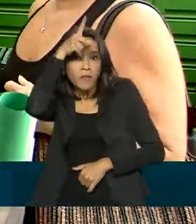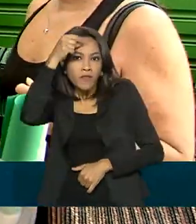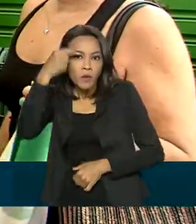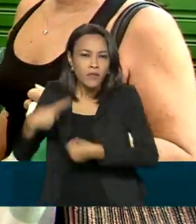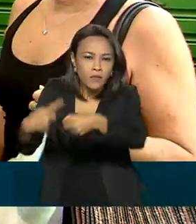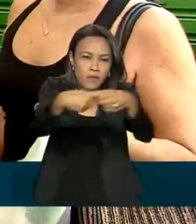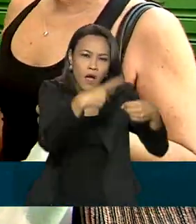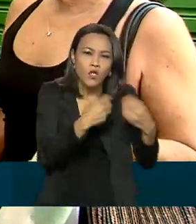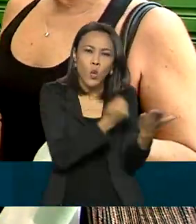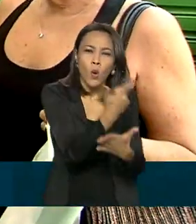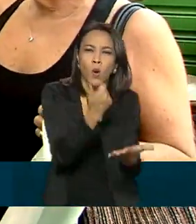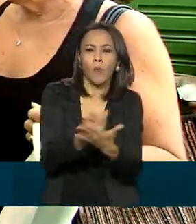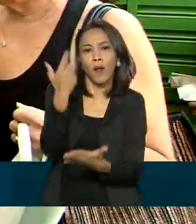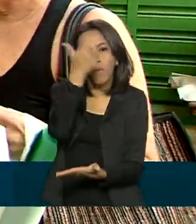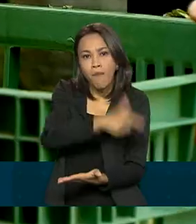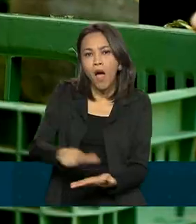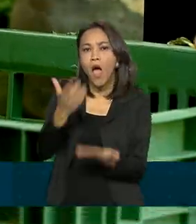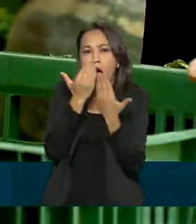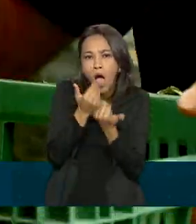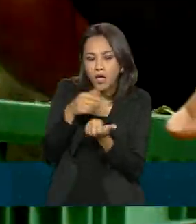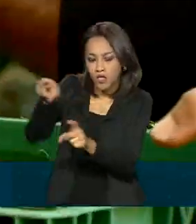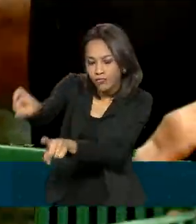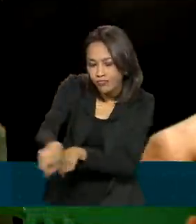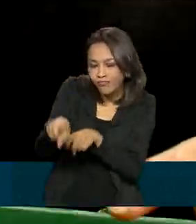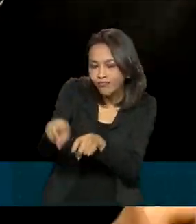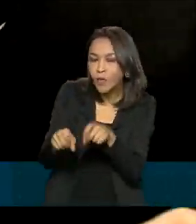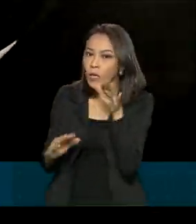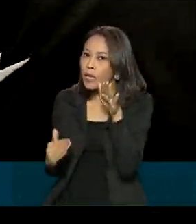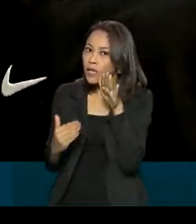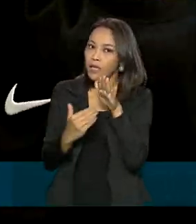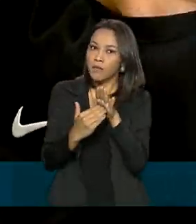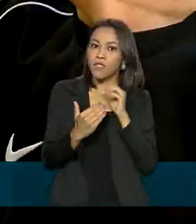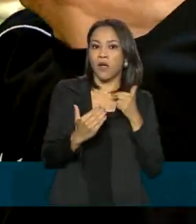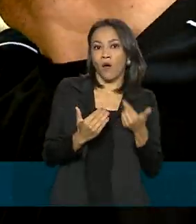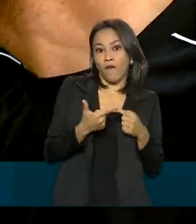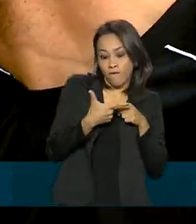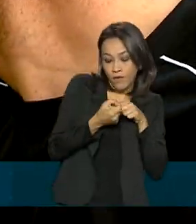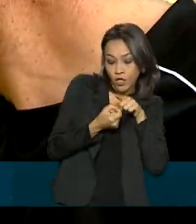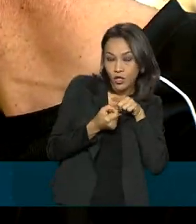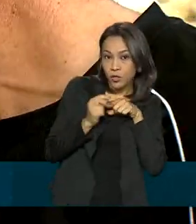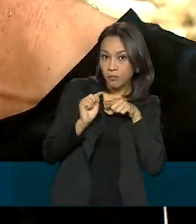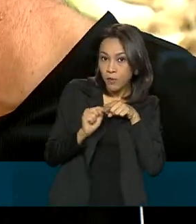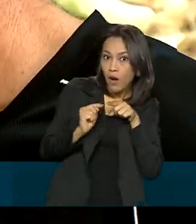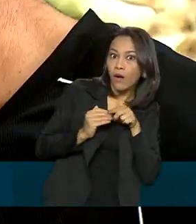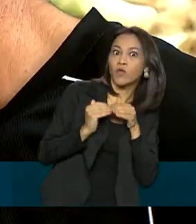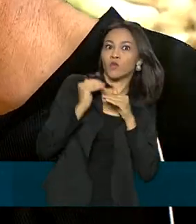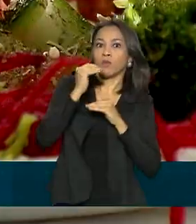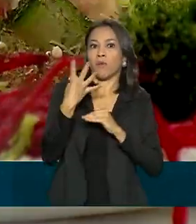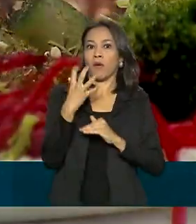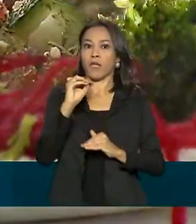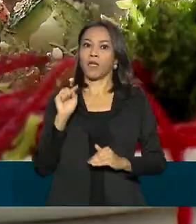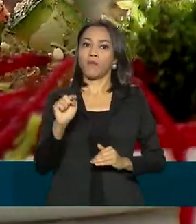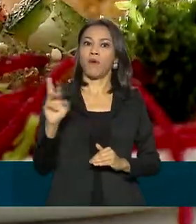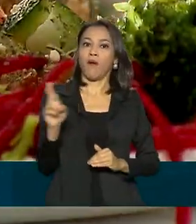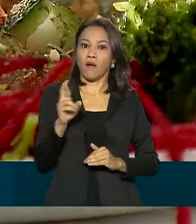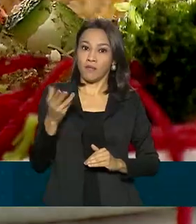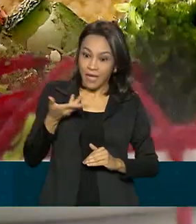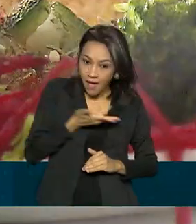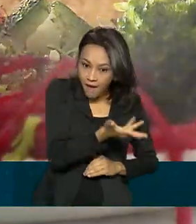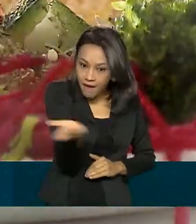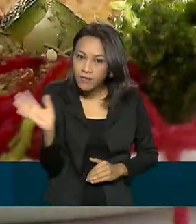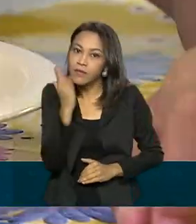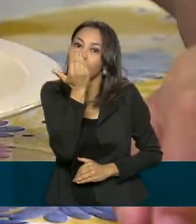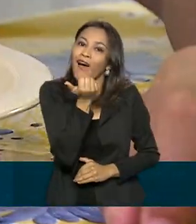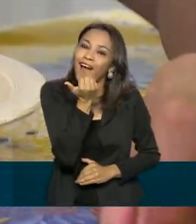mais alimentos de produtores rurais. O limite passou de 20 mil para 40 mil reais. Comida que vai ser